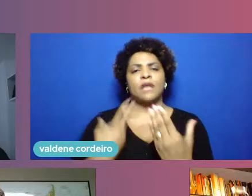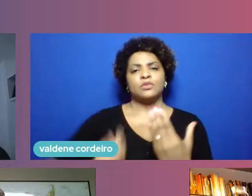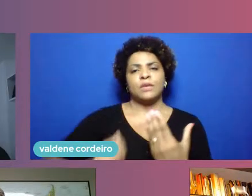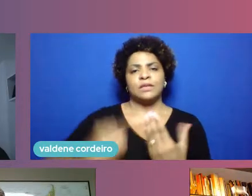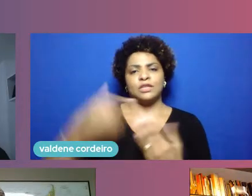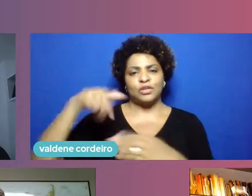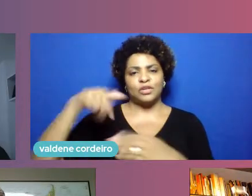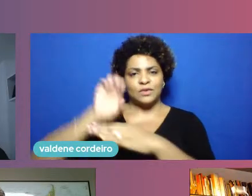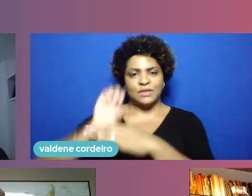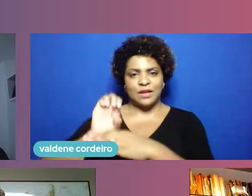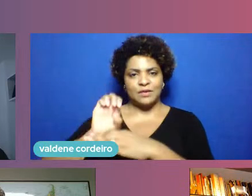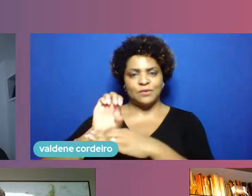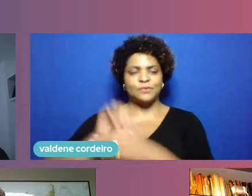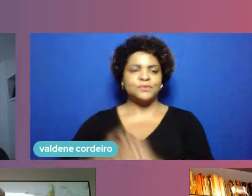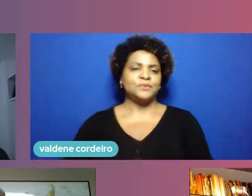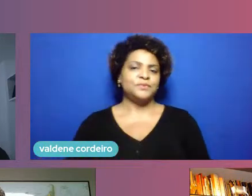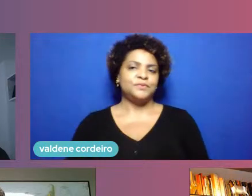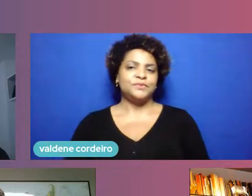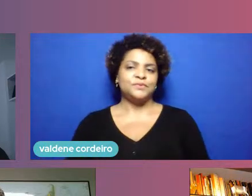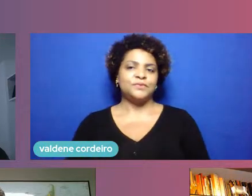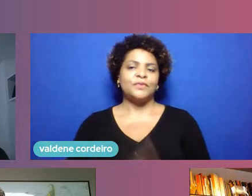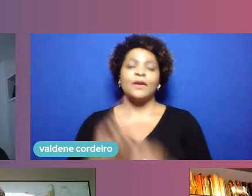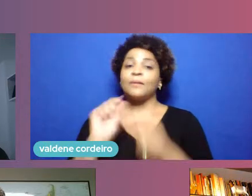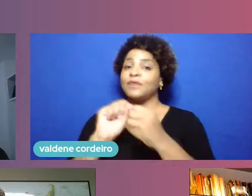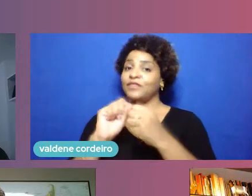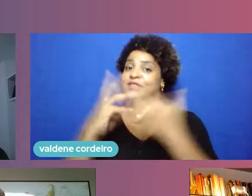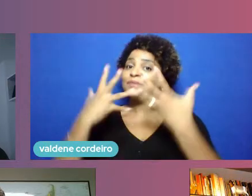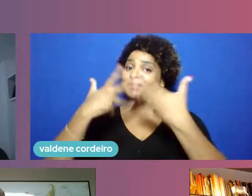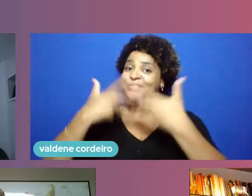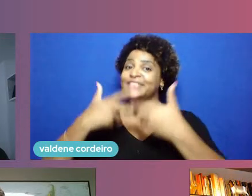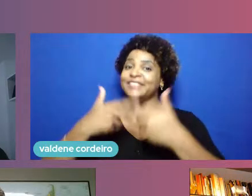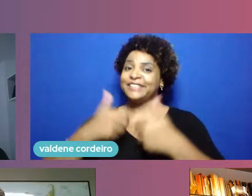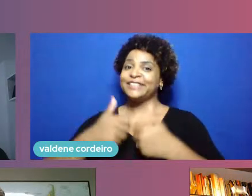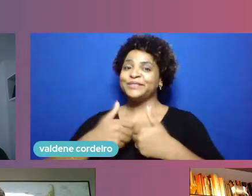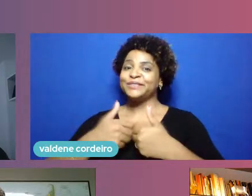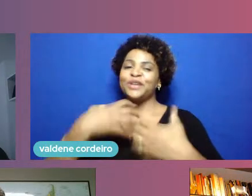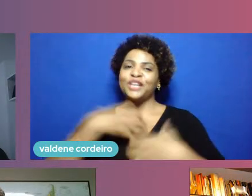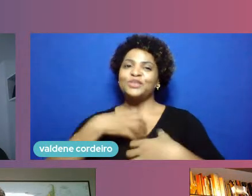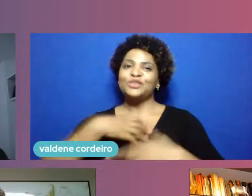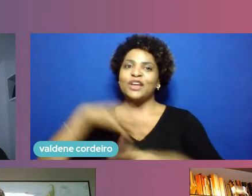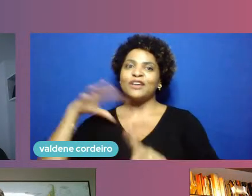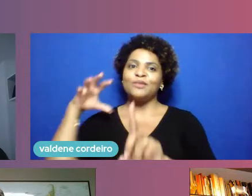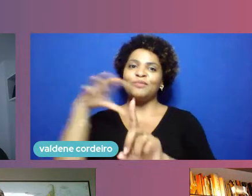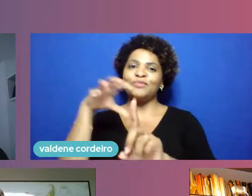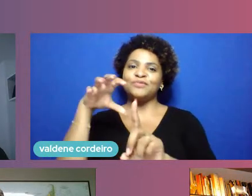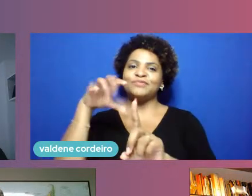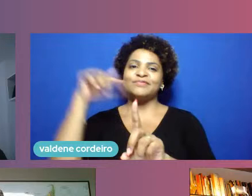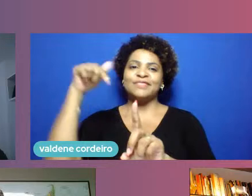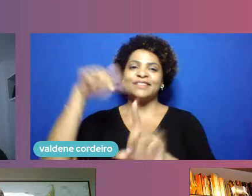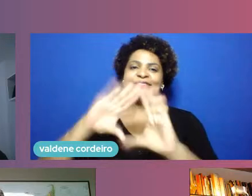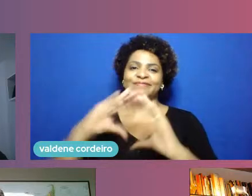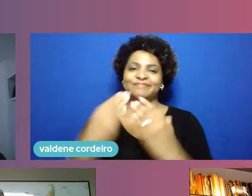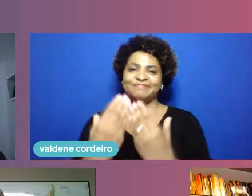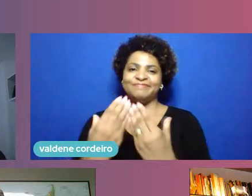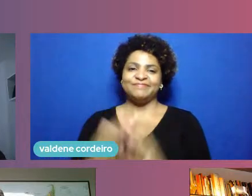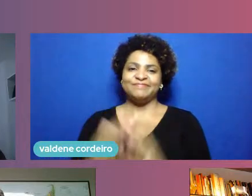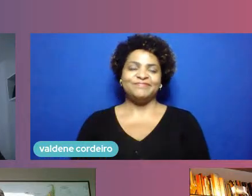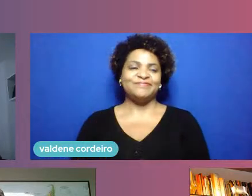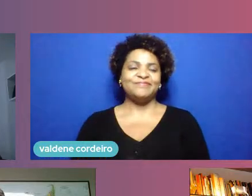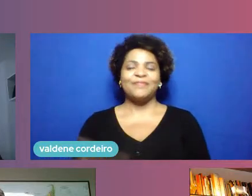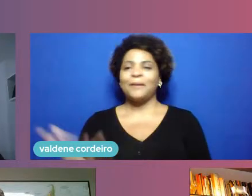para a gente fazermos aí bonito e de forma impactante no ecossistema Perfeito